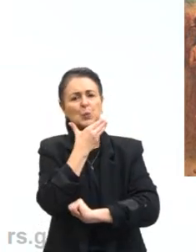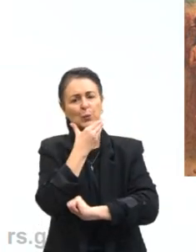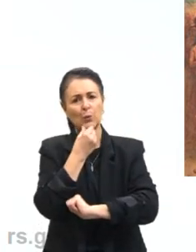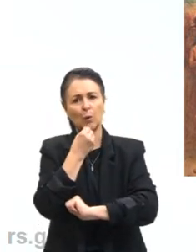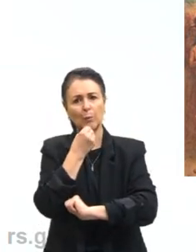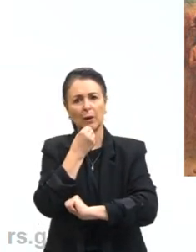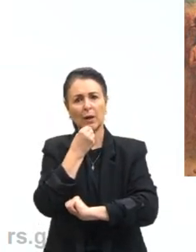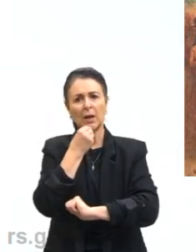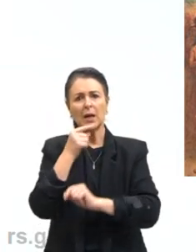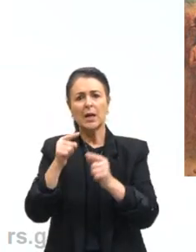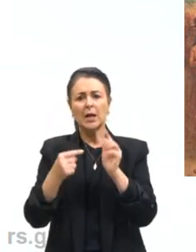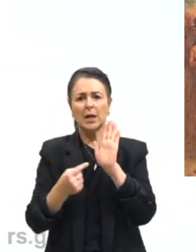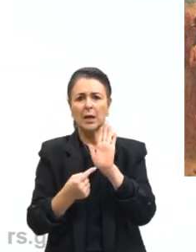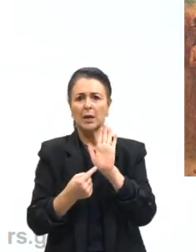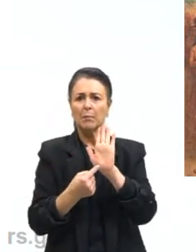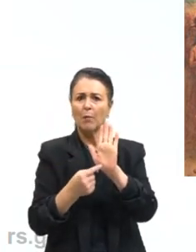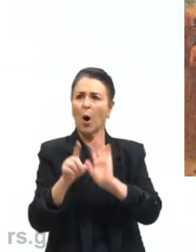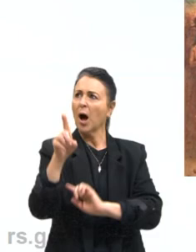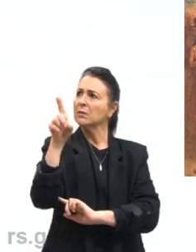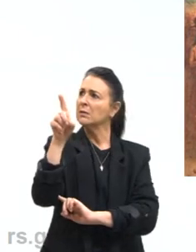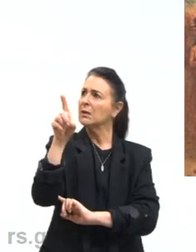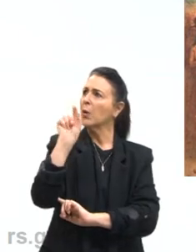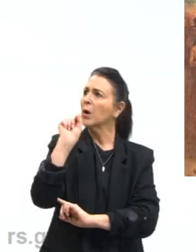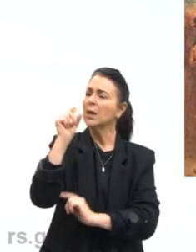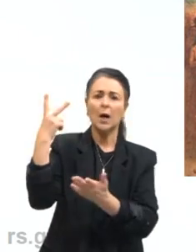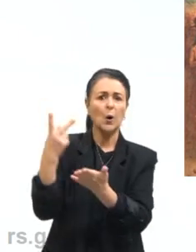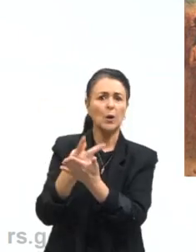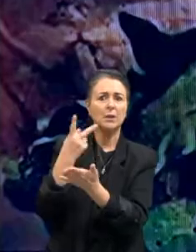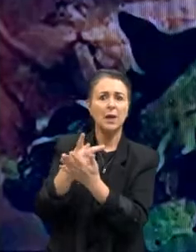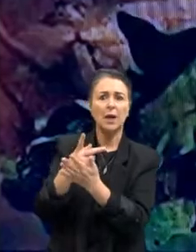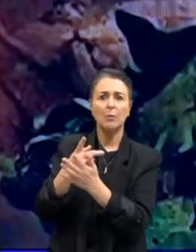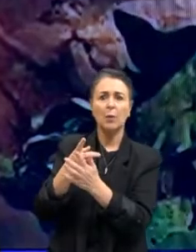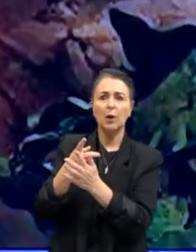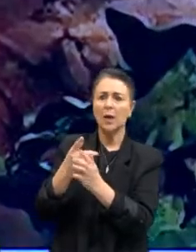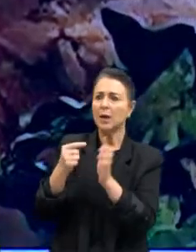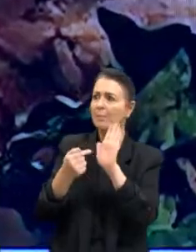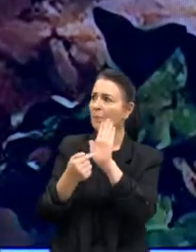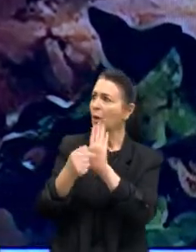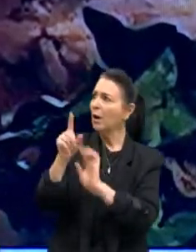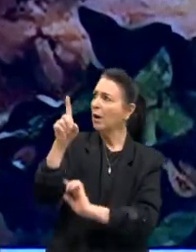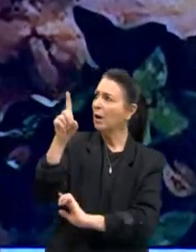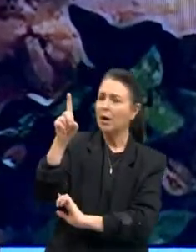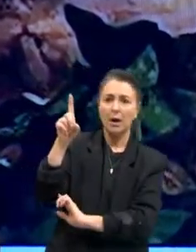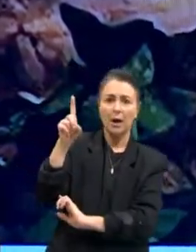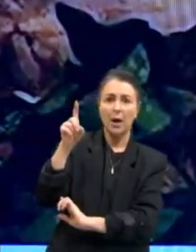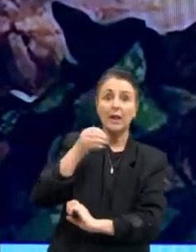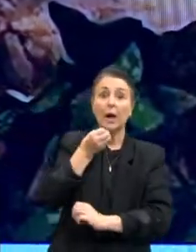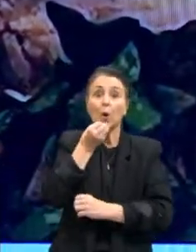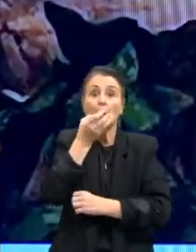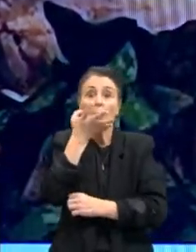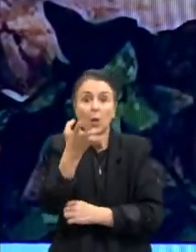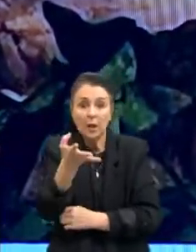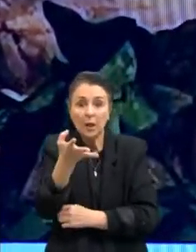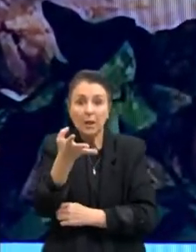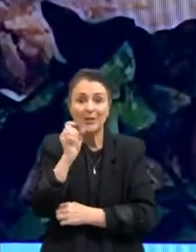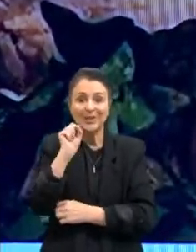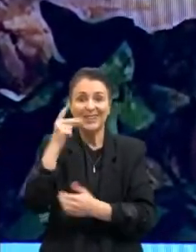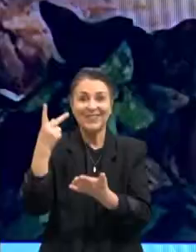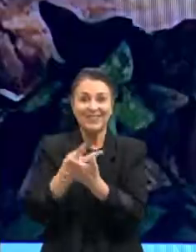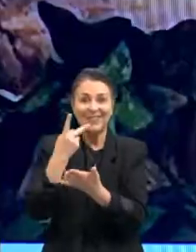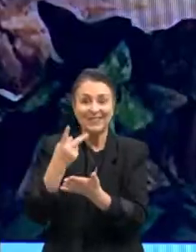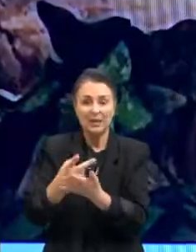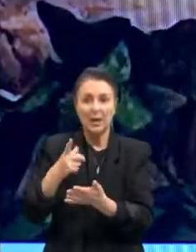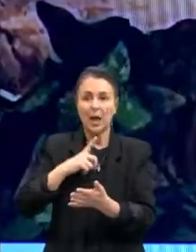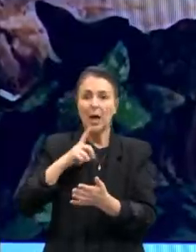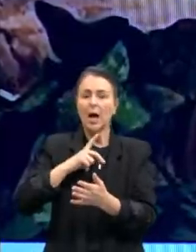ele aponta para o que está acontecendo. Ele está contando ali para outra pessoa o que está acontecendo. Temos sujeitos ali em cima